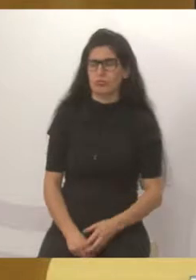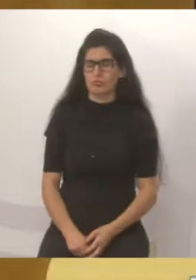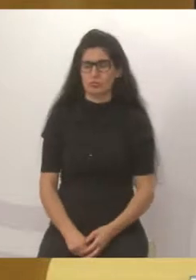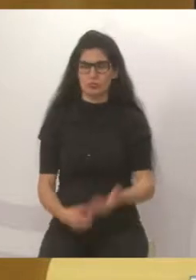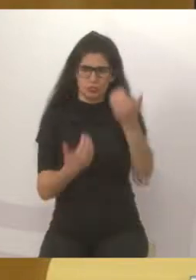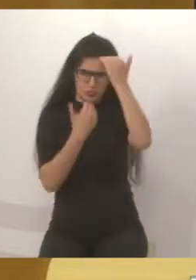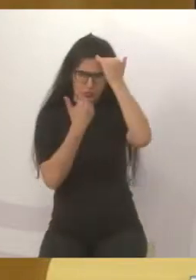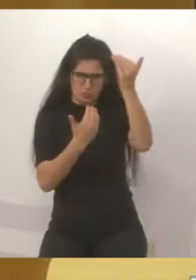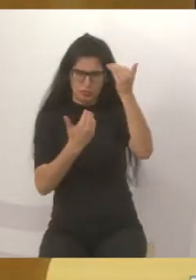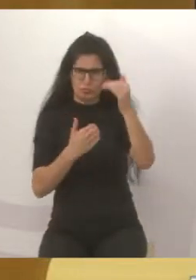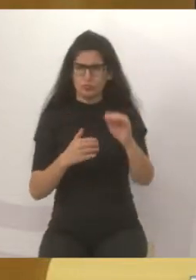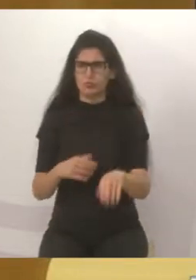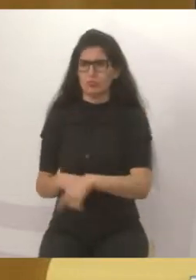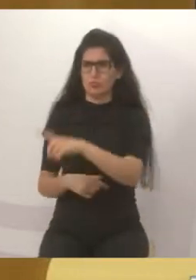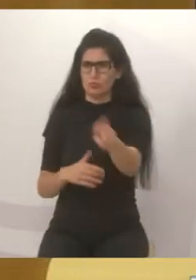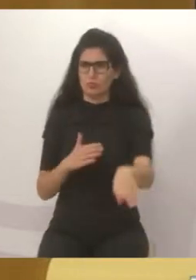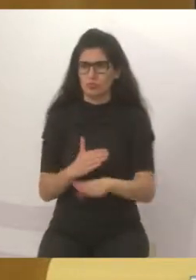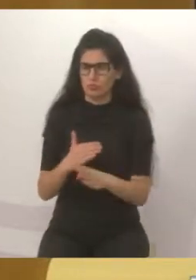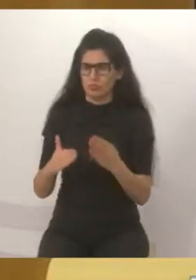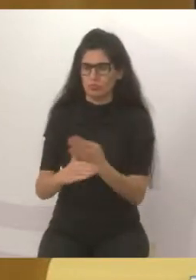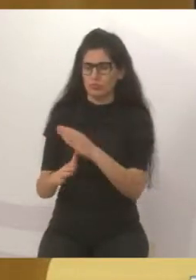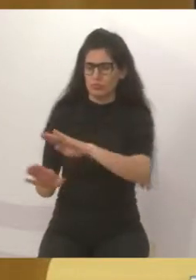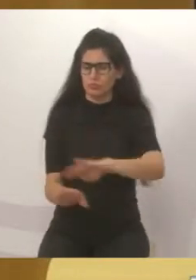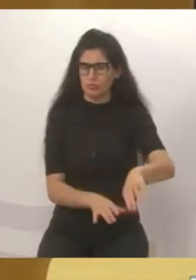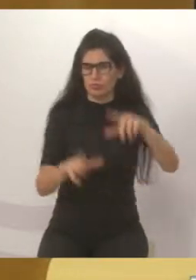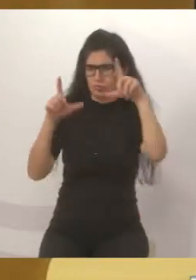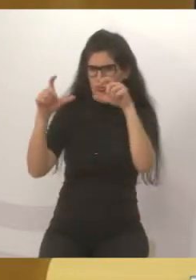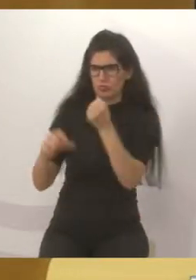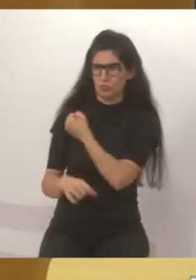Gostaria que já colocasse a foto no Mourinho, fazendo favor?